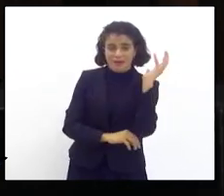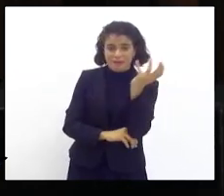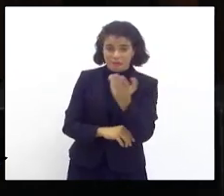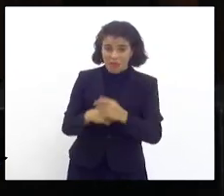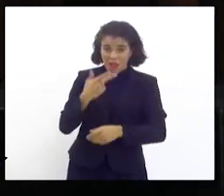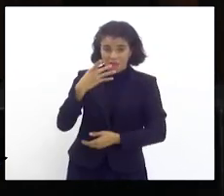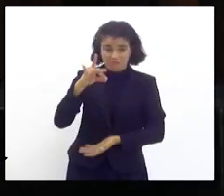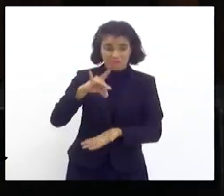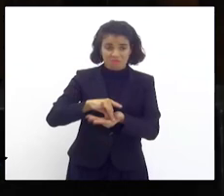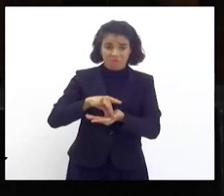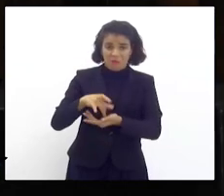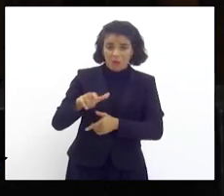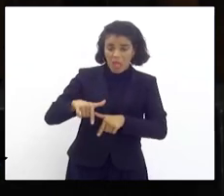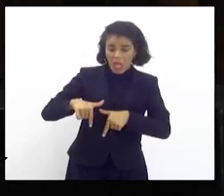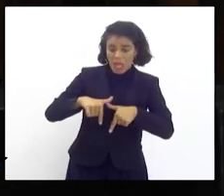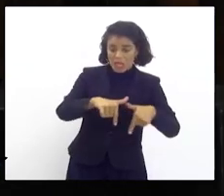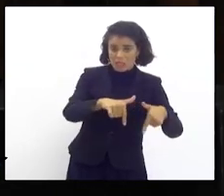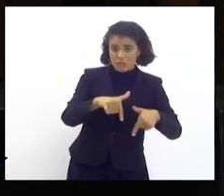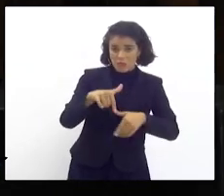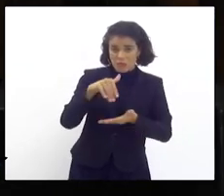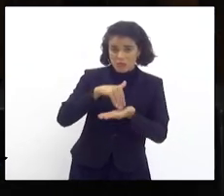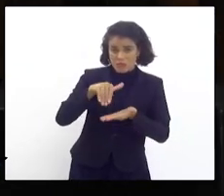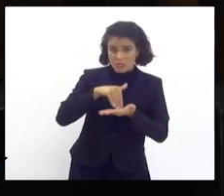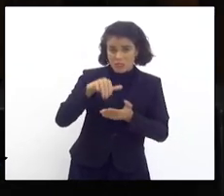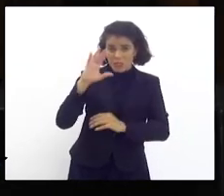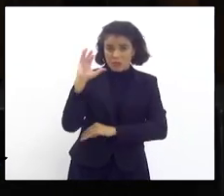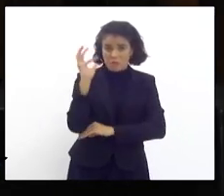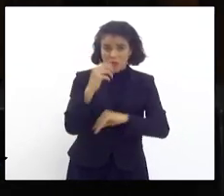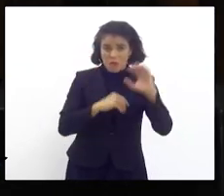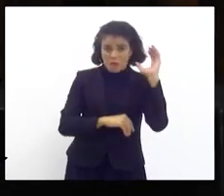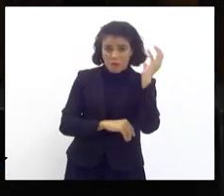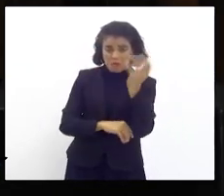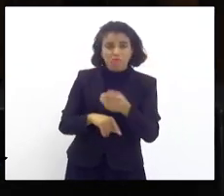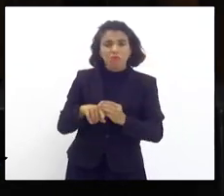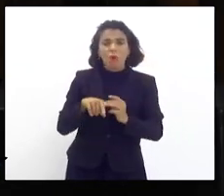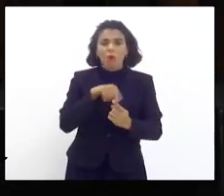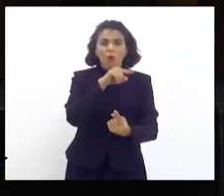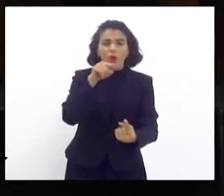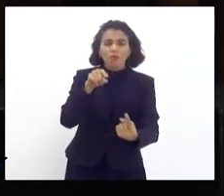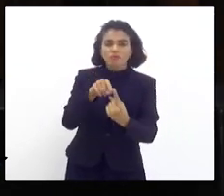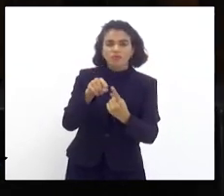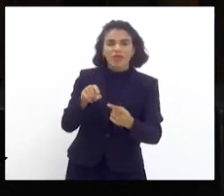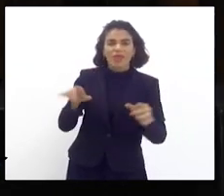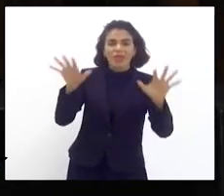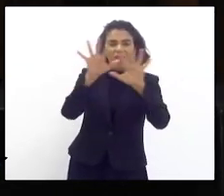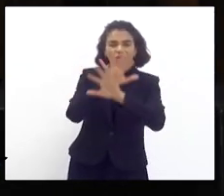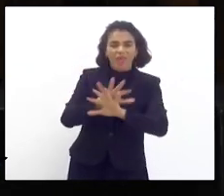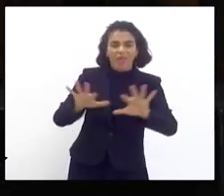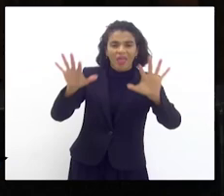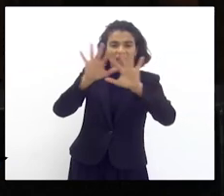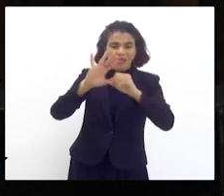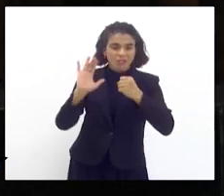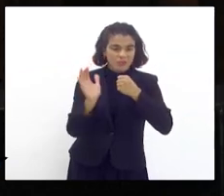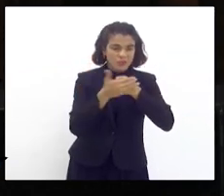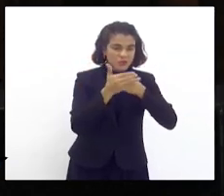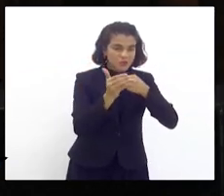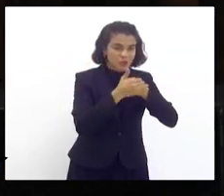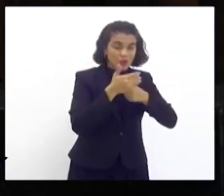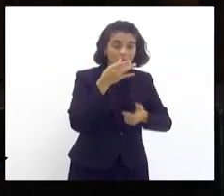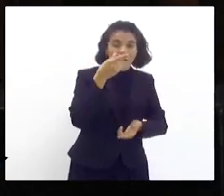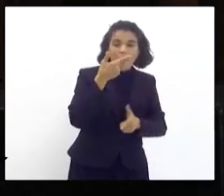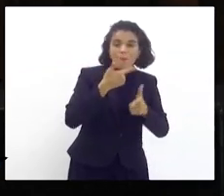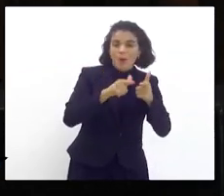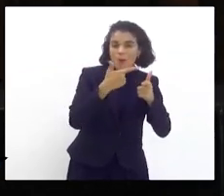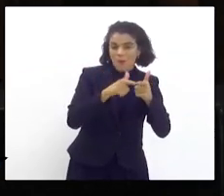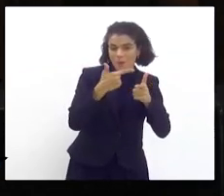seu discurso que a ação da Secretaria de Meio Ambiente, nesse caso, foi para criar uma cortina de fumaça para esconder os problemas da